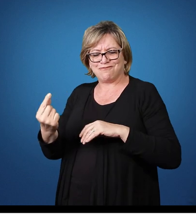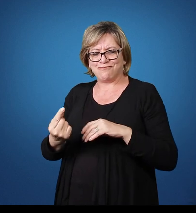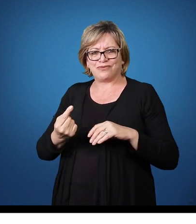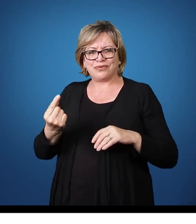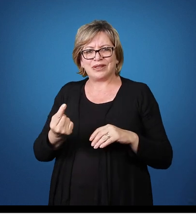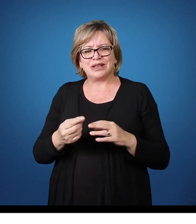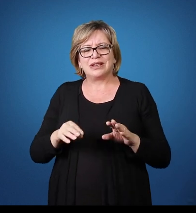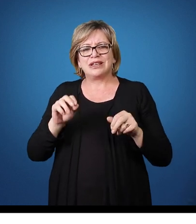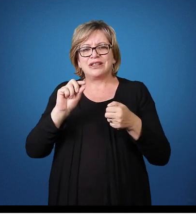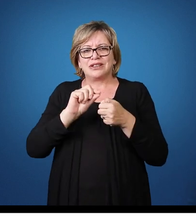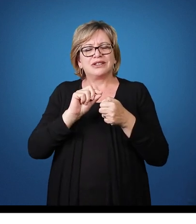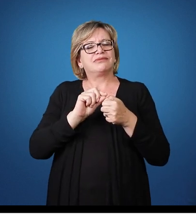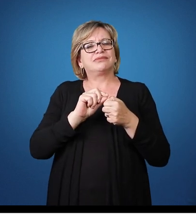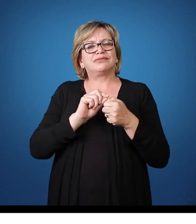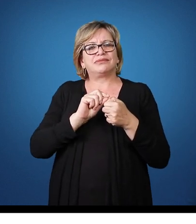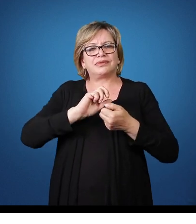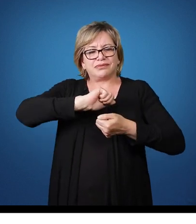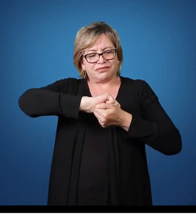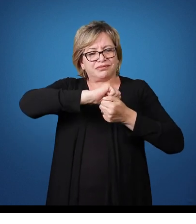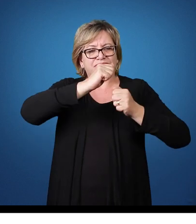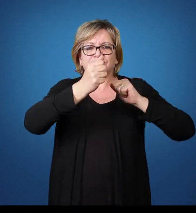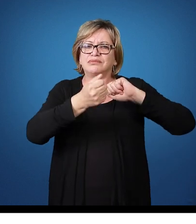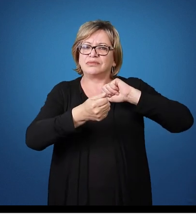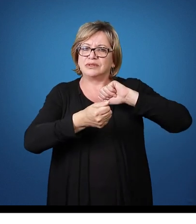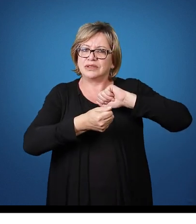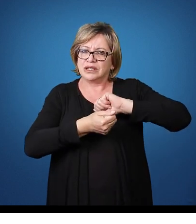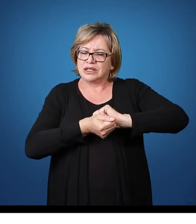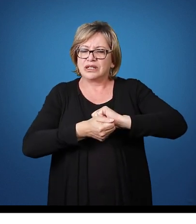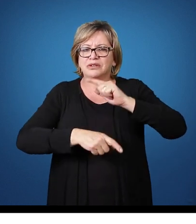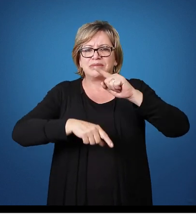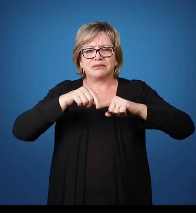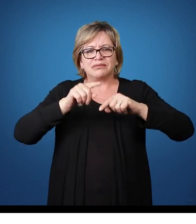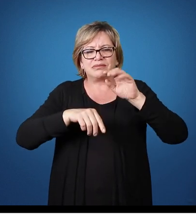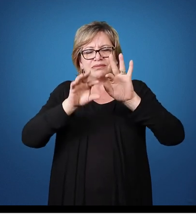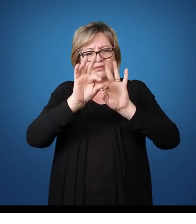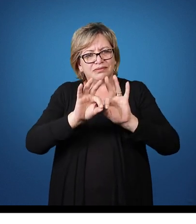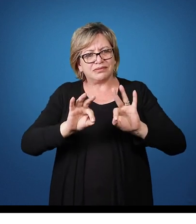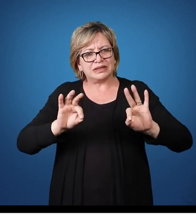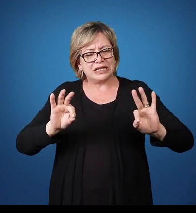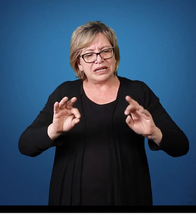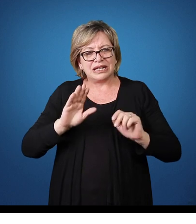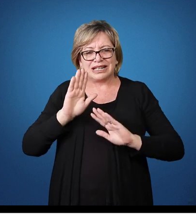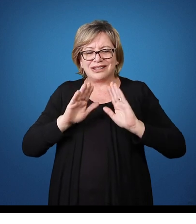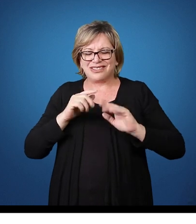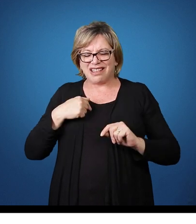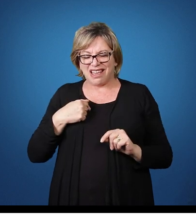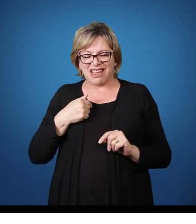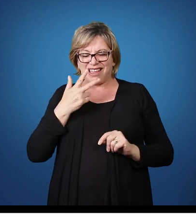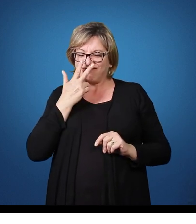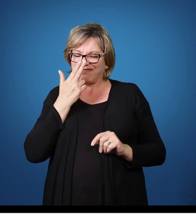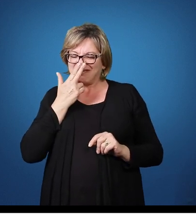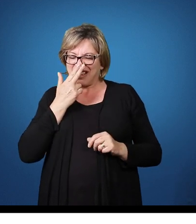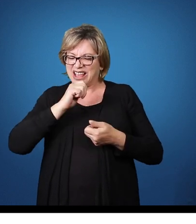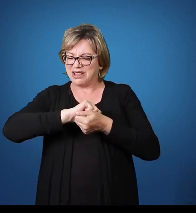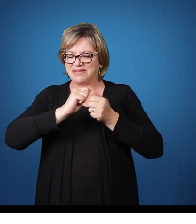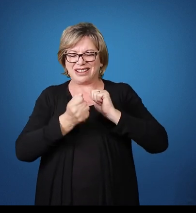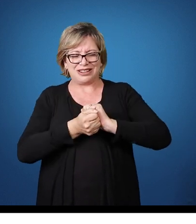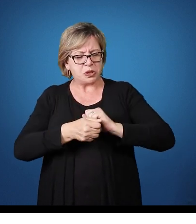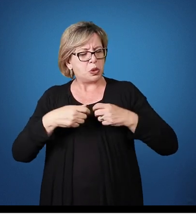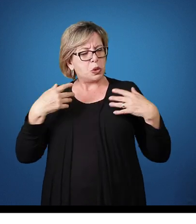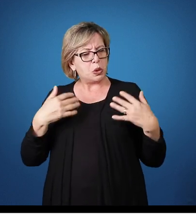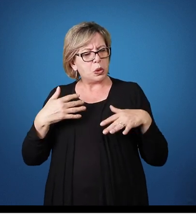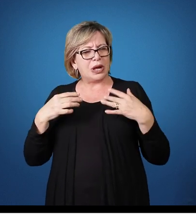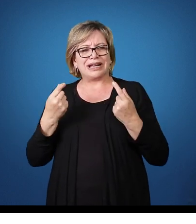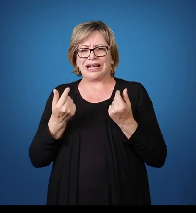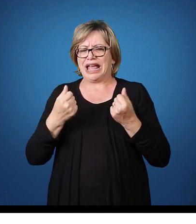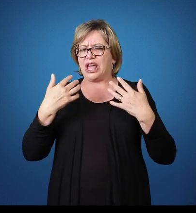individualizada E fazendo algumas adaptações Com materiais simples Que muitas vezes a gente acha Que a adaptação precisa ser